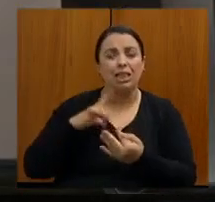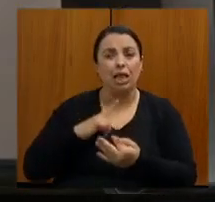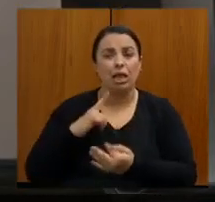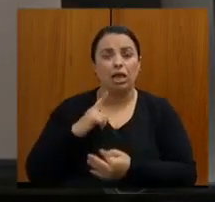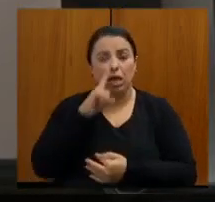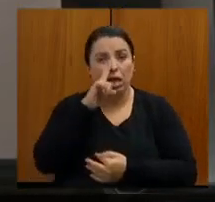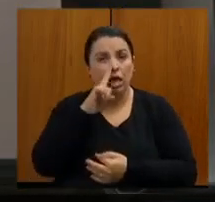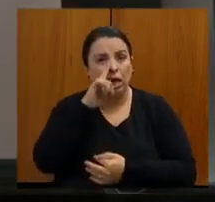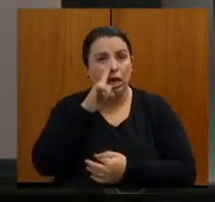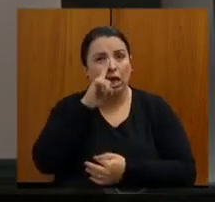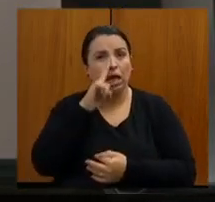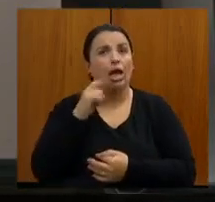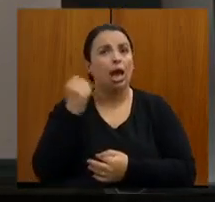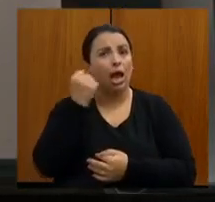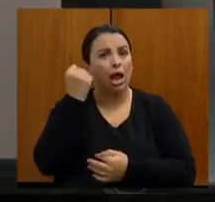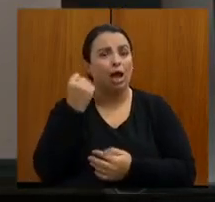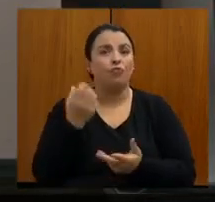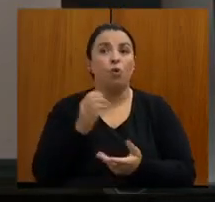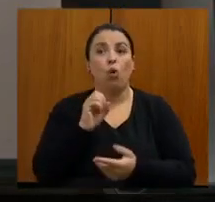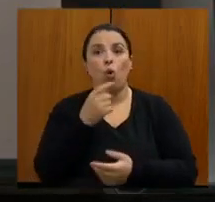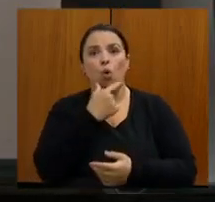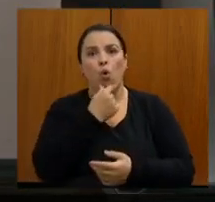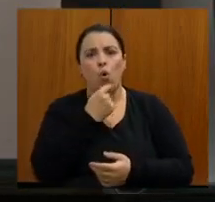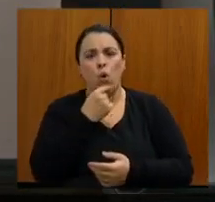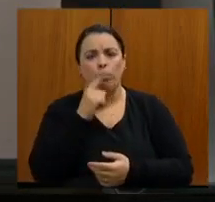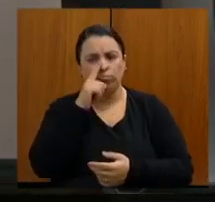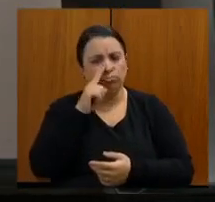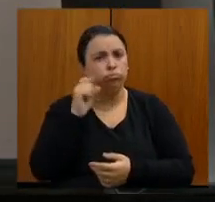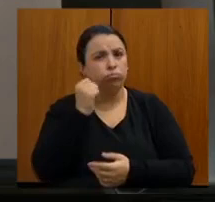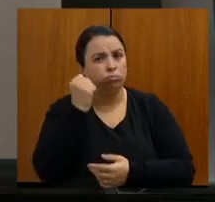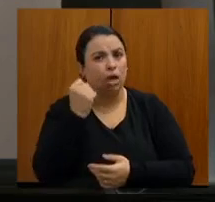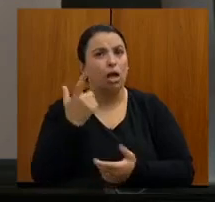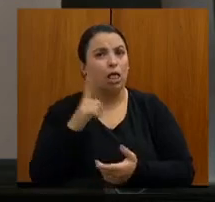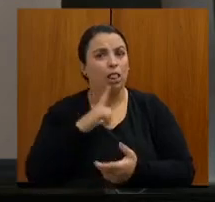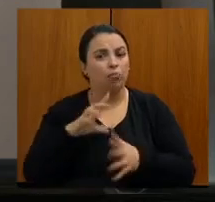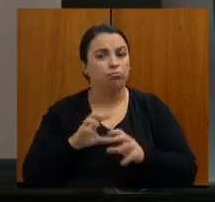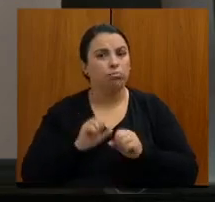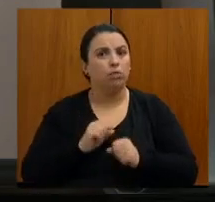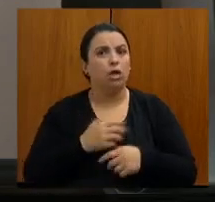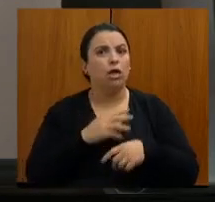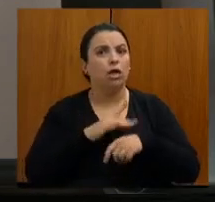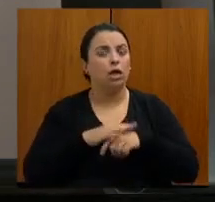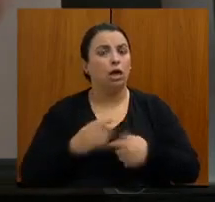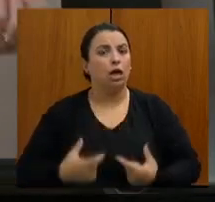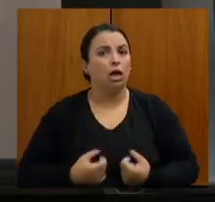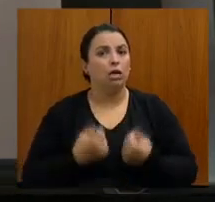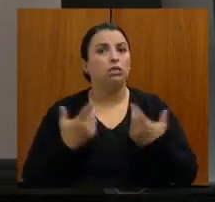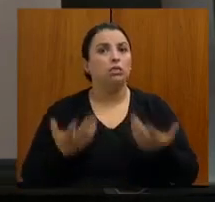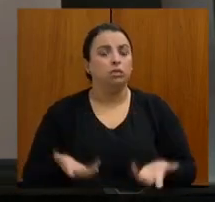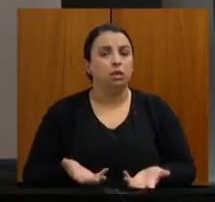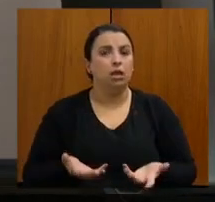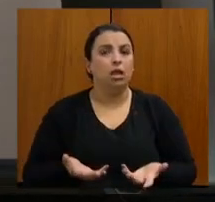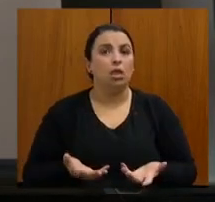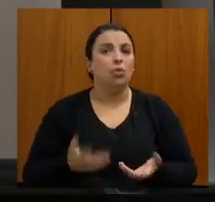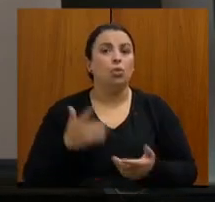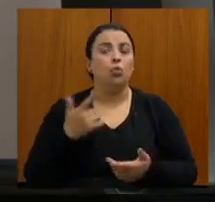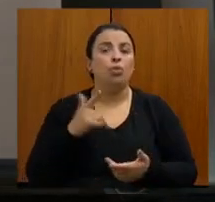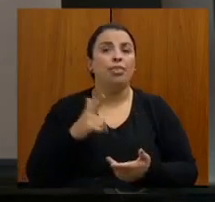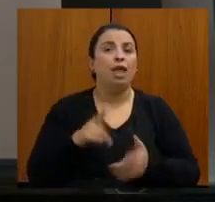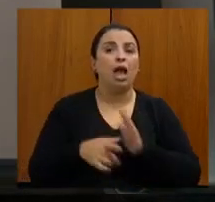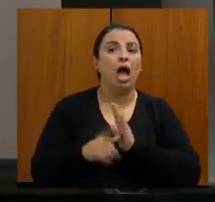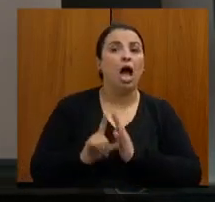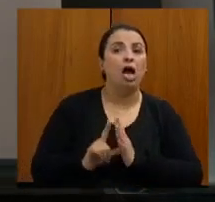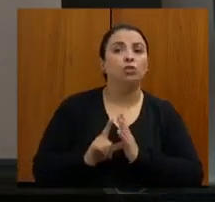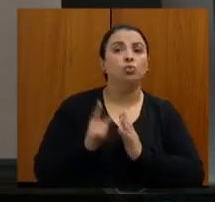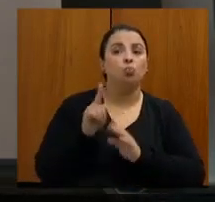que elas não têm, ou de homens de alto risco, que não têm uma linha de cuidado que possa recebê